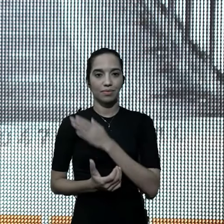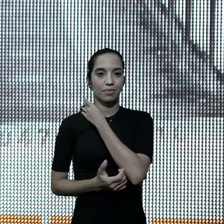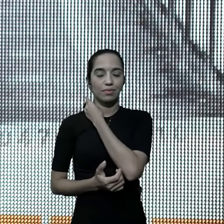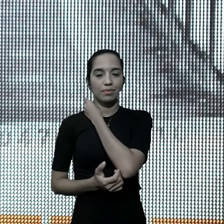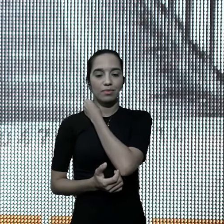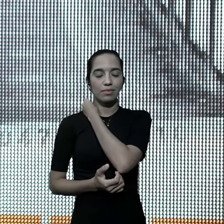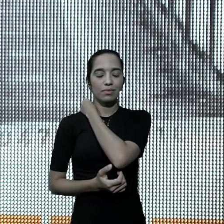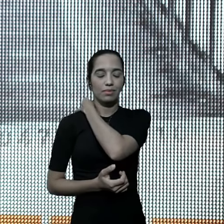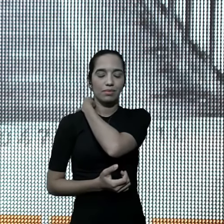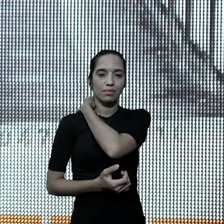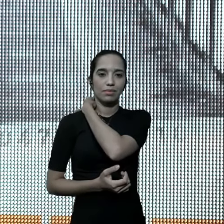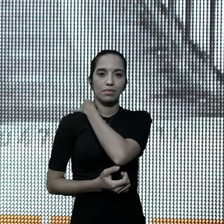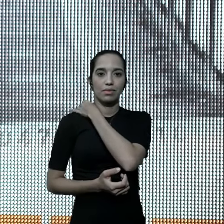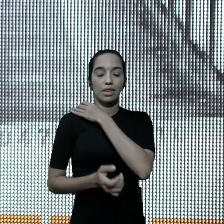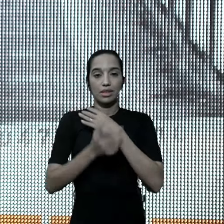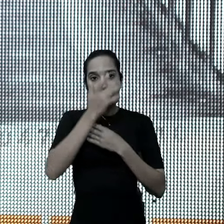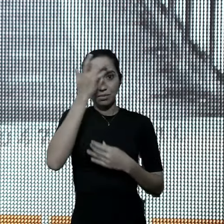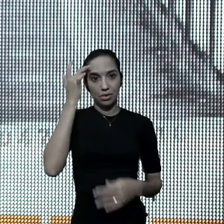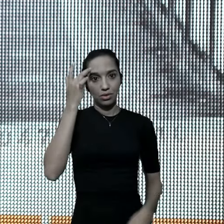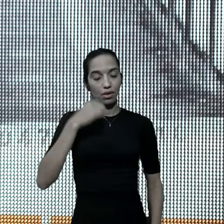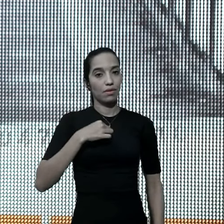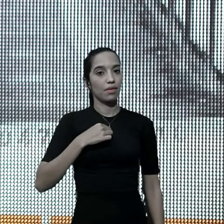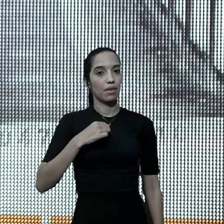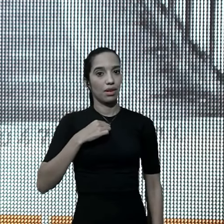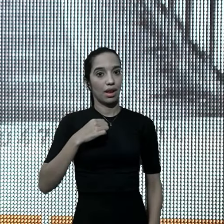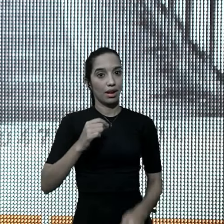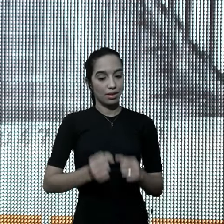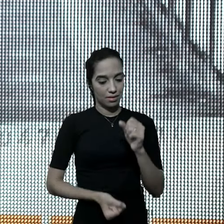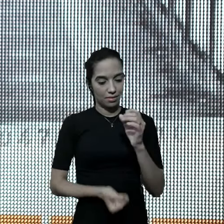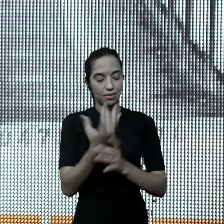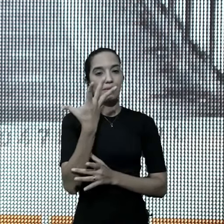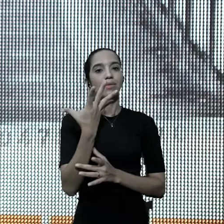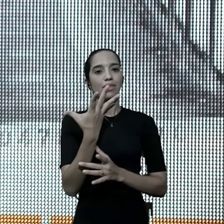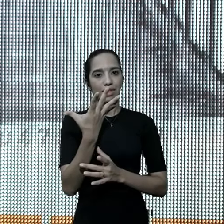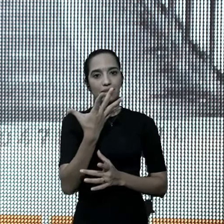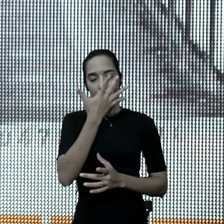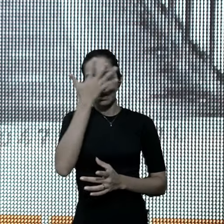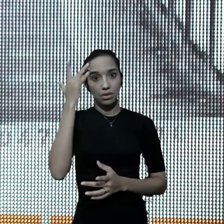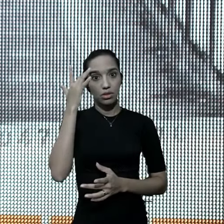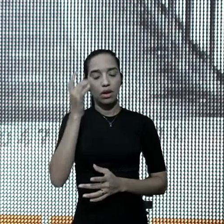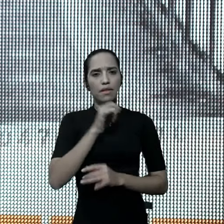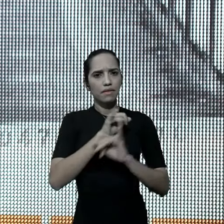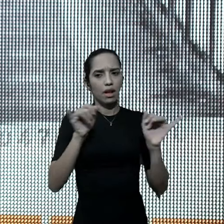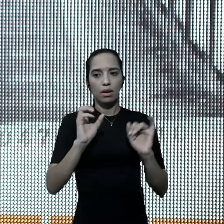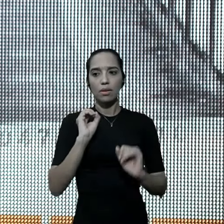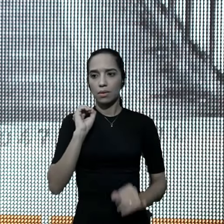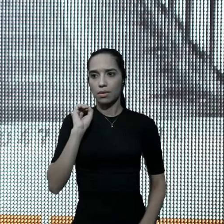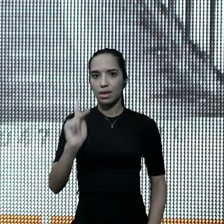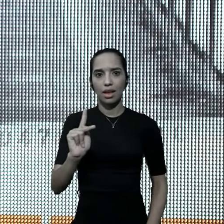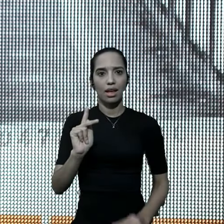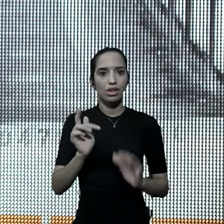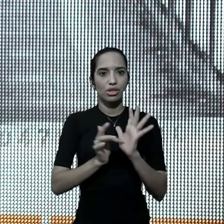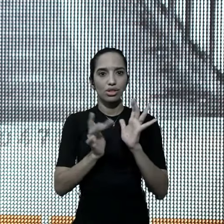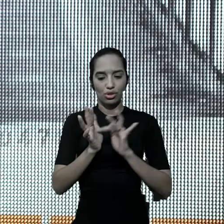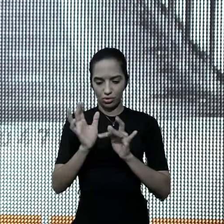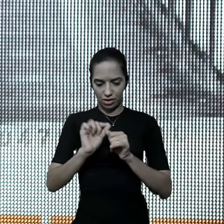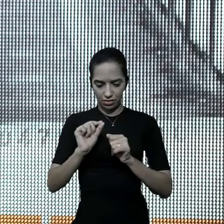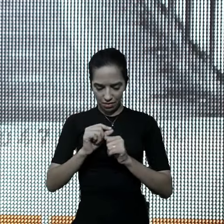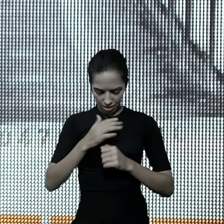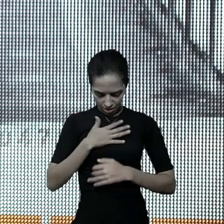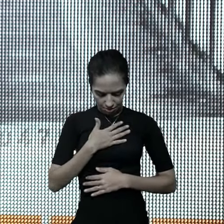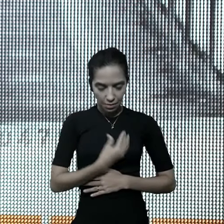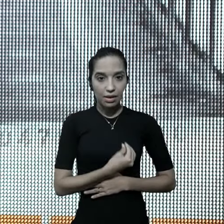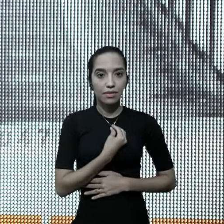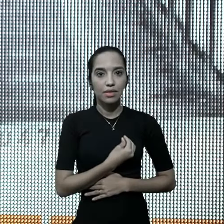são aqueles que, voluntários, que fazem acontecer, são aquelas pessoas, que dizem, ok, Ele fez algo, na minha vida,